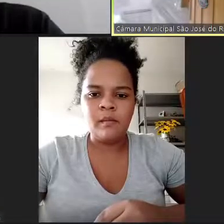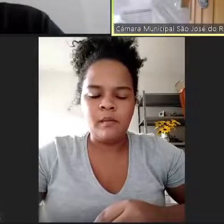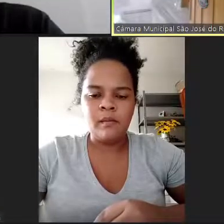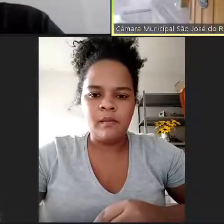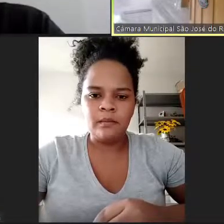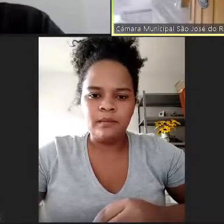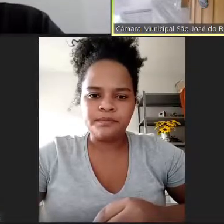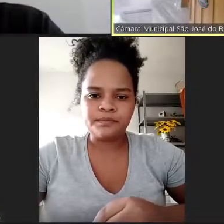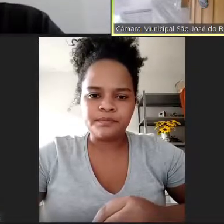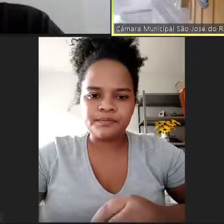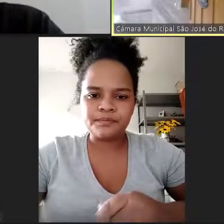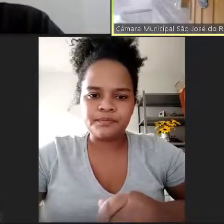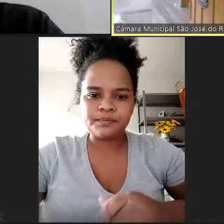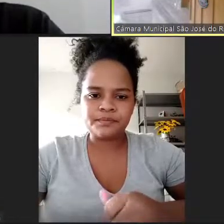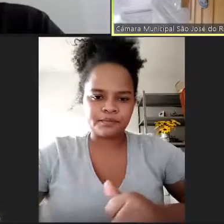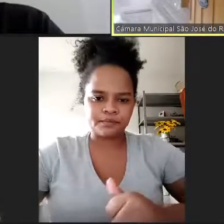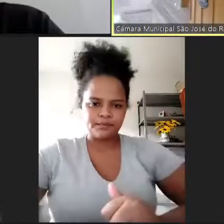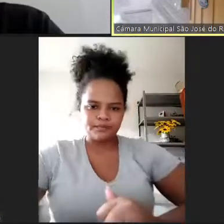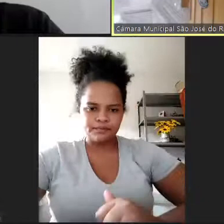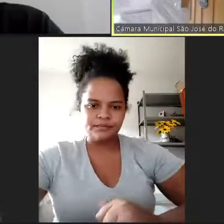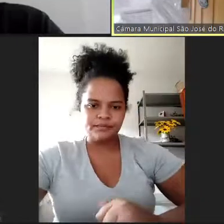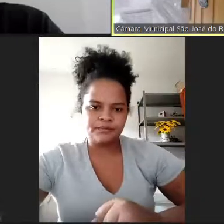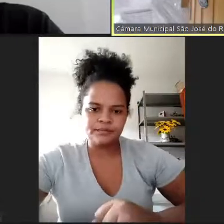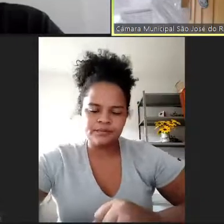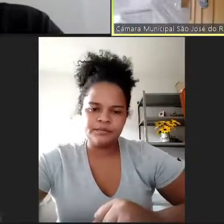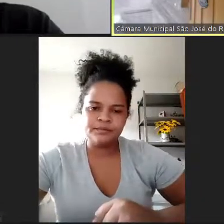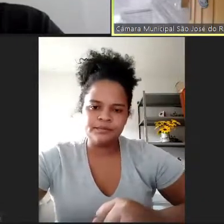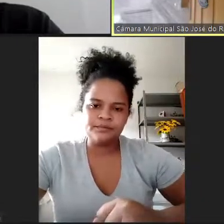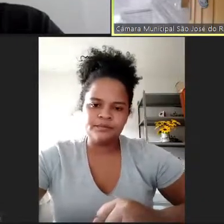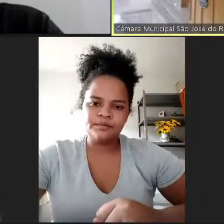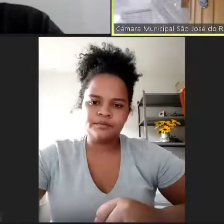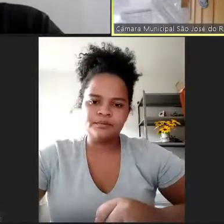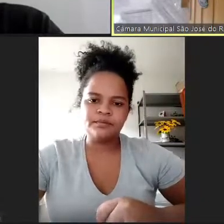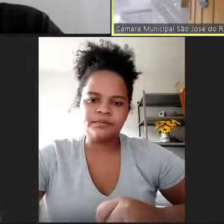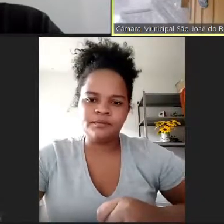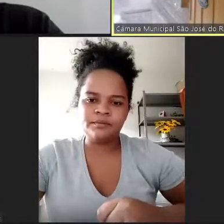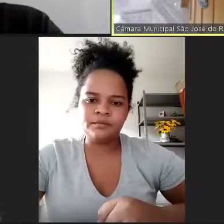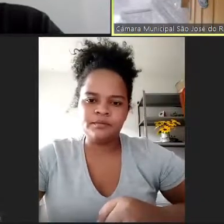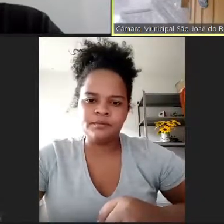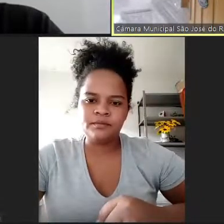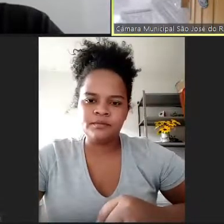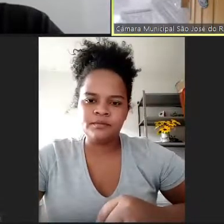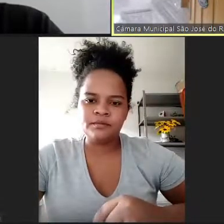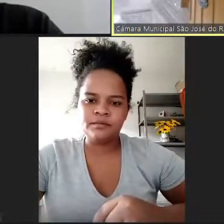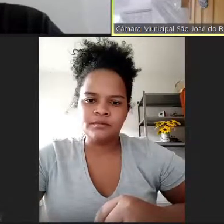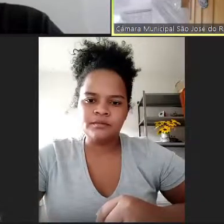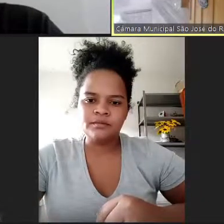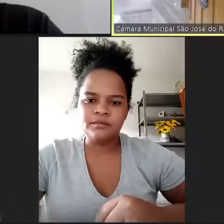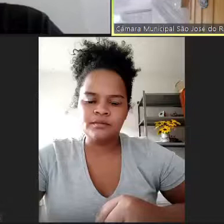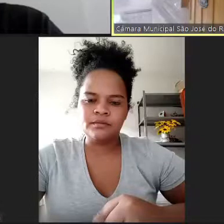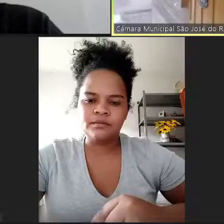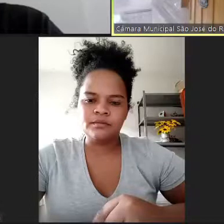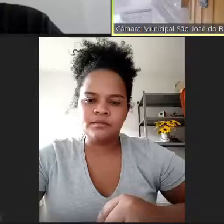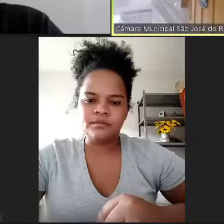saúde da família, esse acompanhamento de perto, da atenção básica, ele funcionando, ele é muito, muito interessante. E